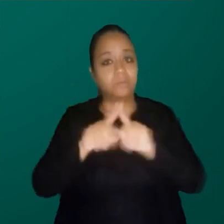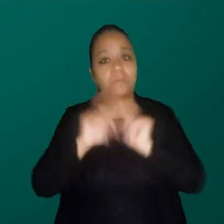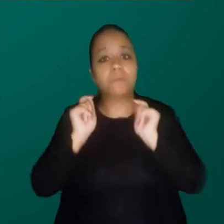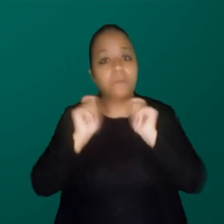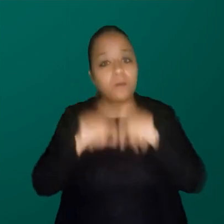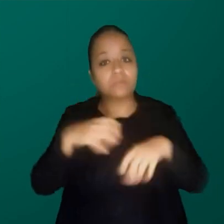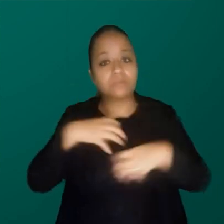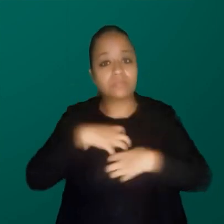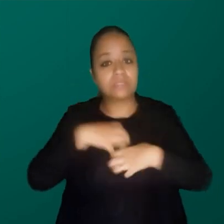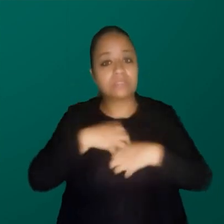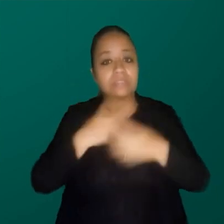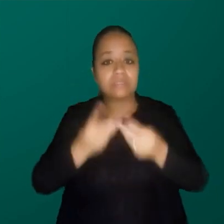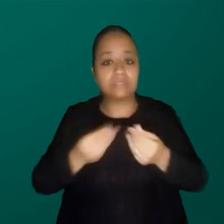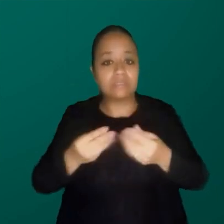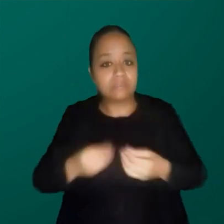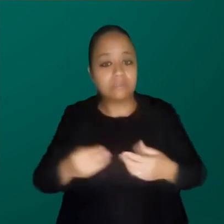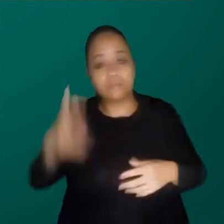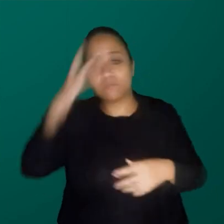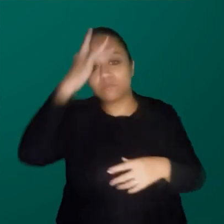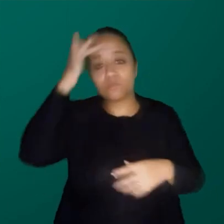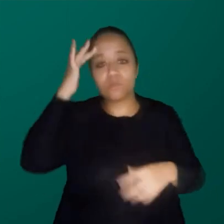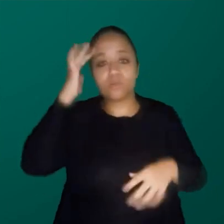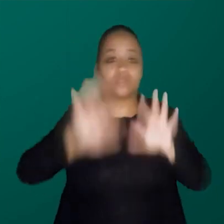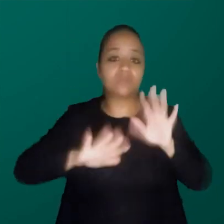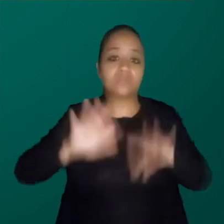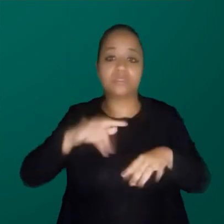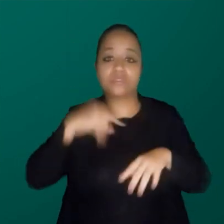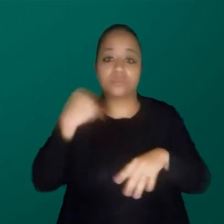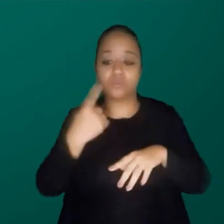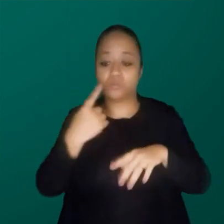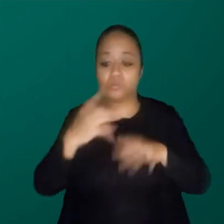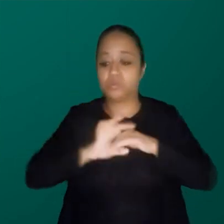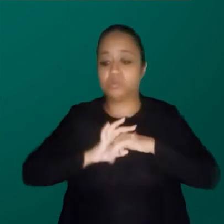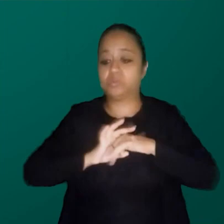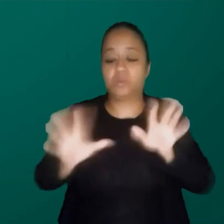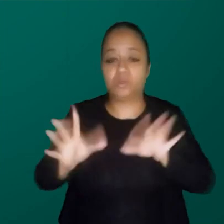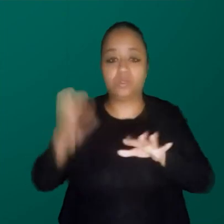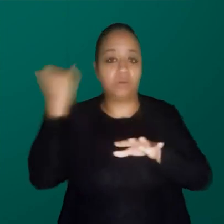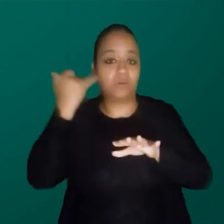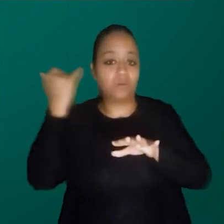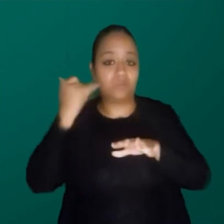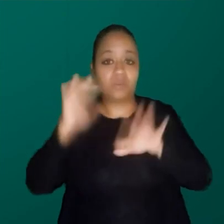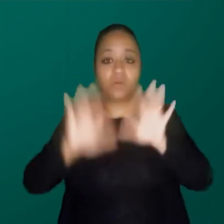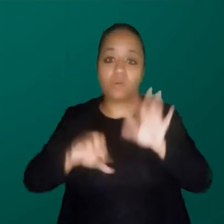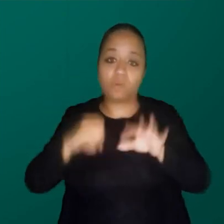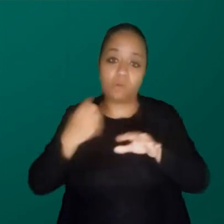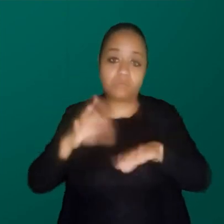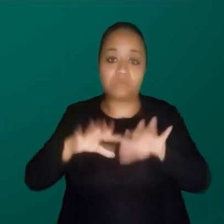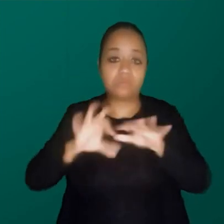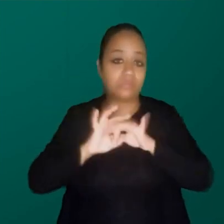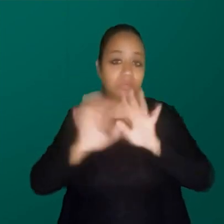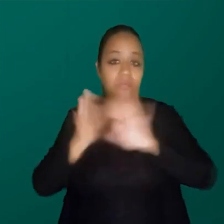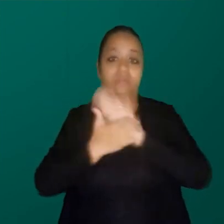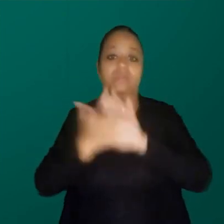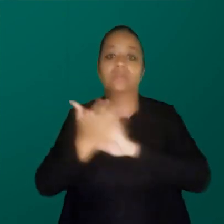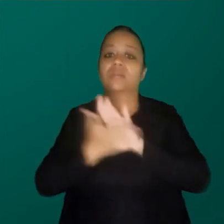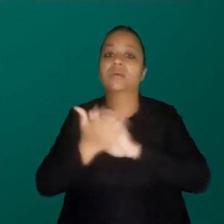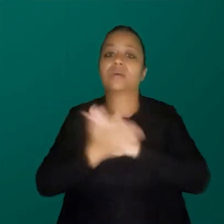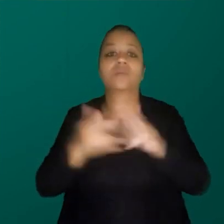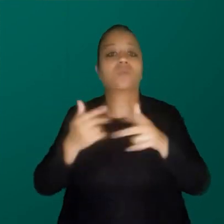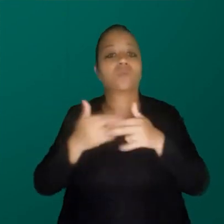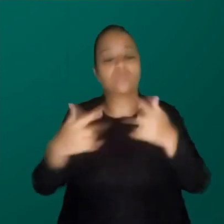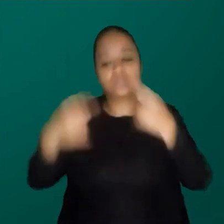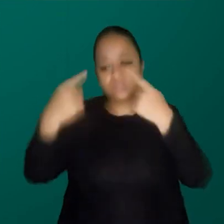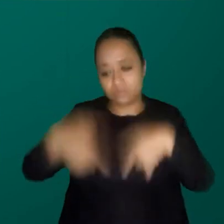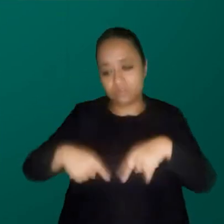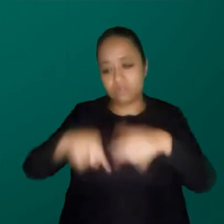realmente sensibilizar pessoas para aquilo que muitas vezes elas não estão dispostas a ouvir, elas podem não estar querendo, não estar abertas a isso. Então, são alguns